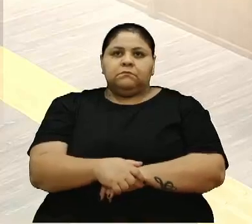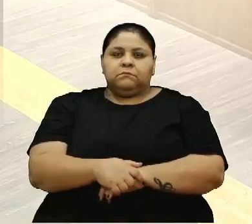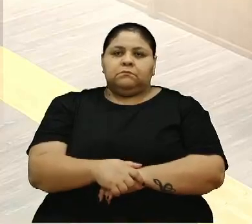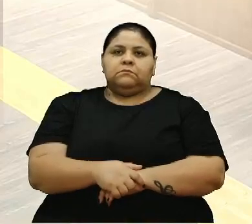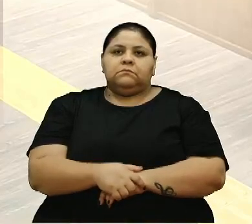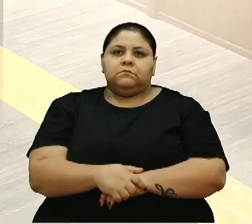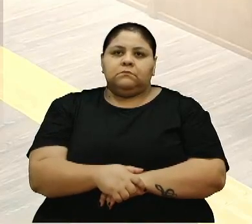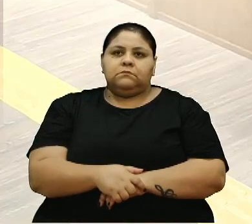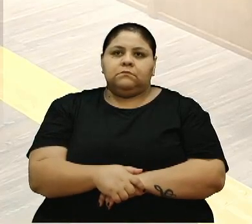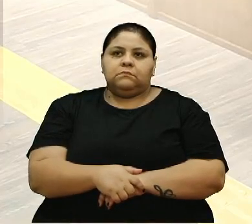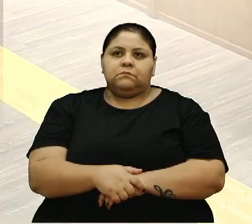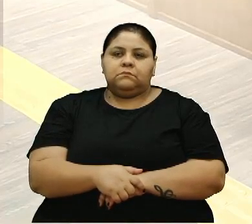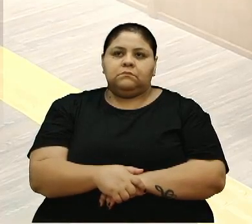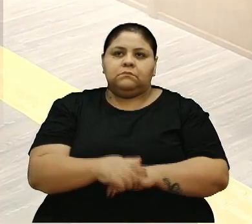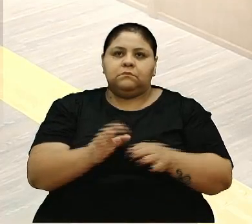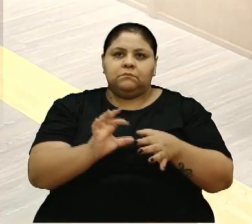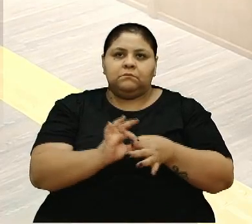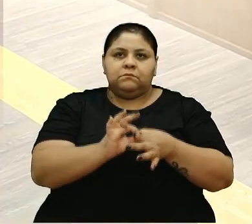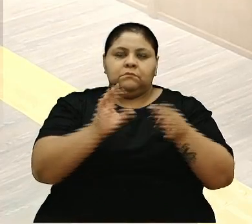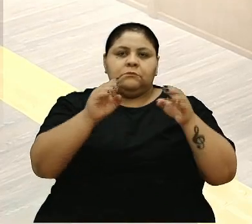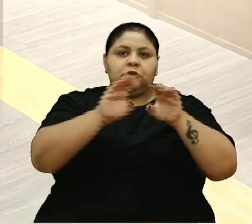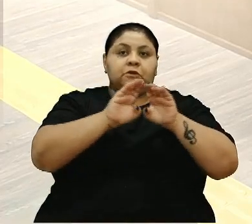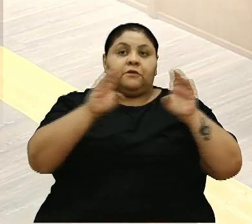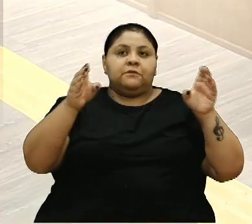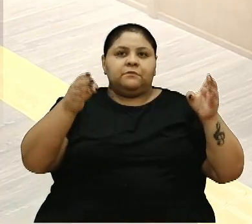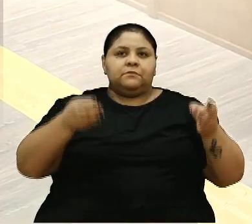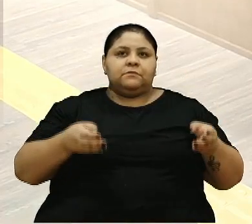Com anuência da mesa diretora,